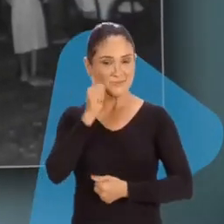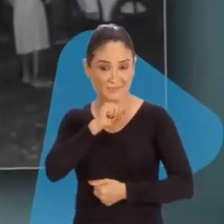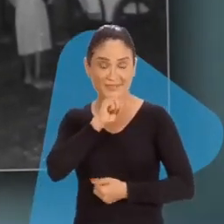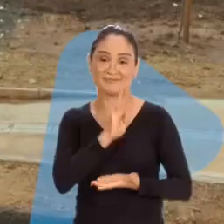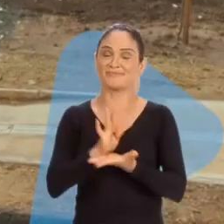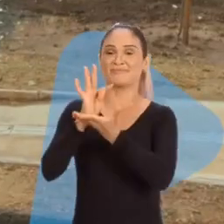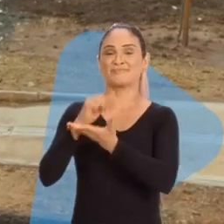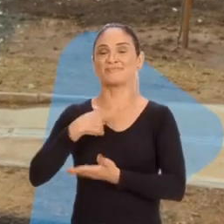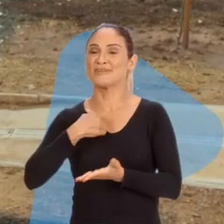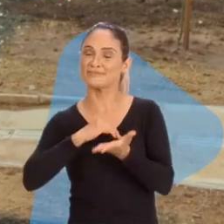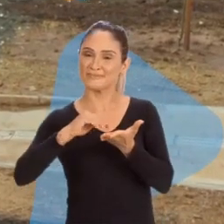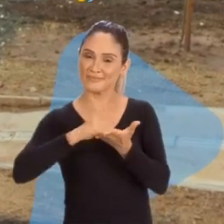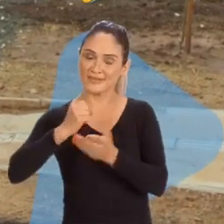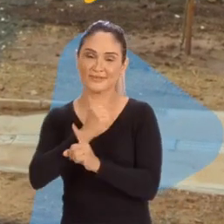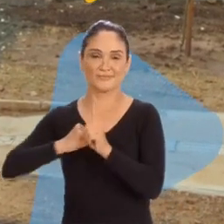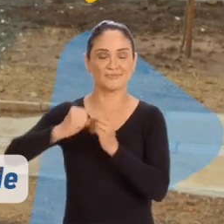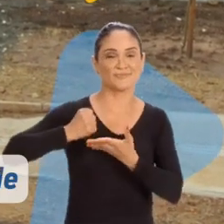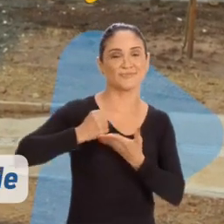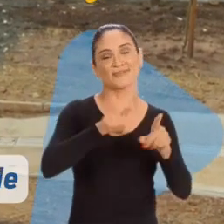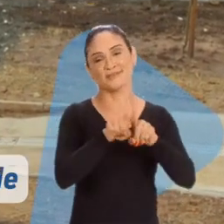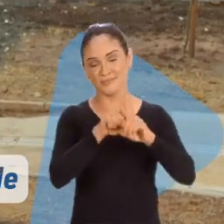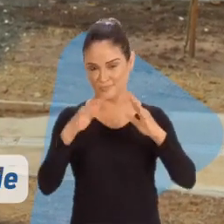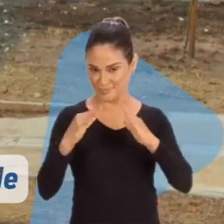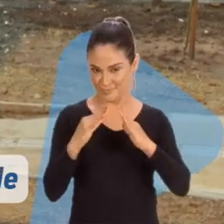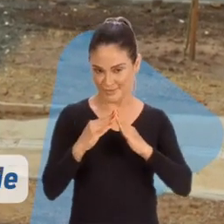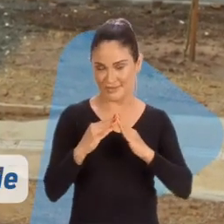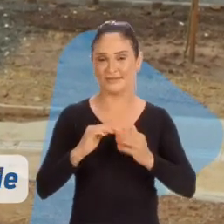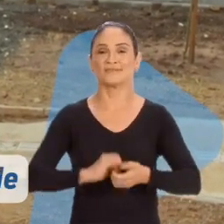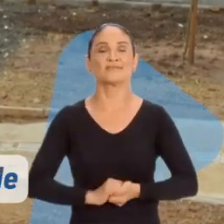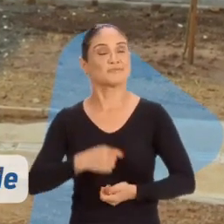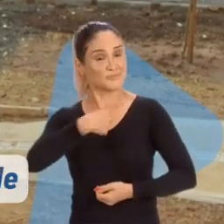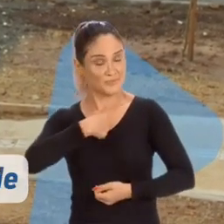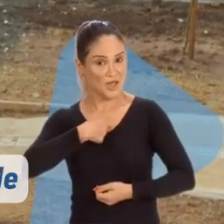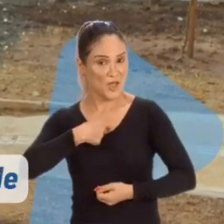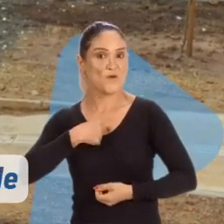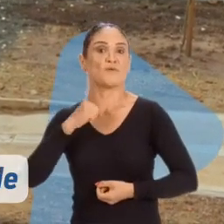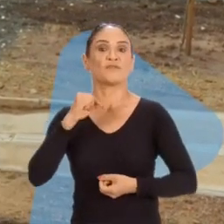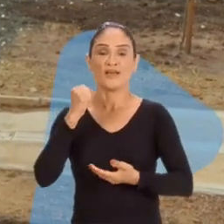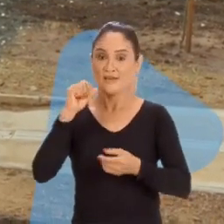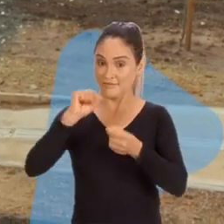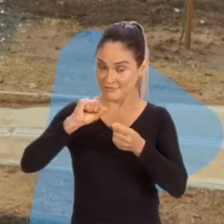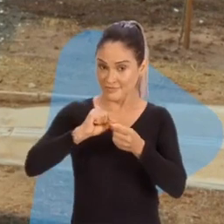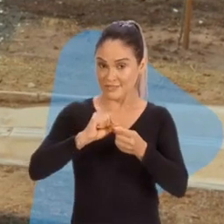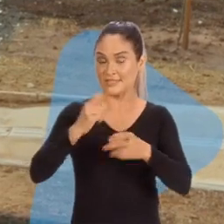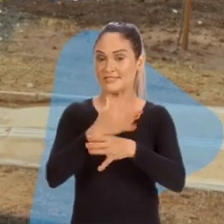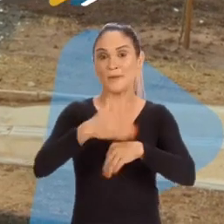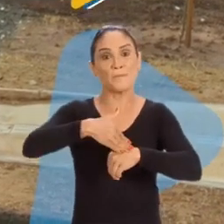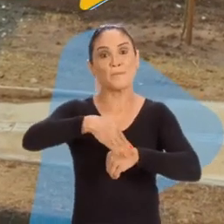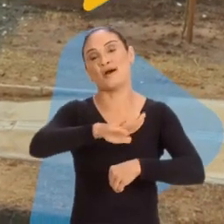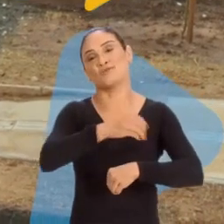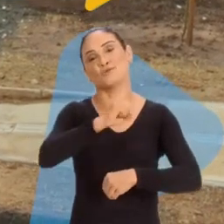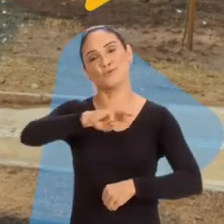terezinenses. Quando secretário da Assistência Social e secretário da Habitação, nós entregamos na cidade mais de 8 mil